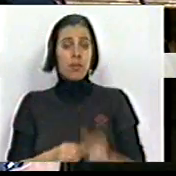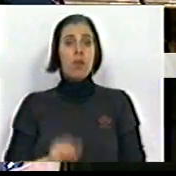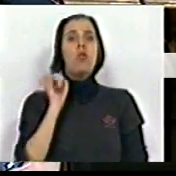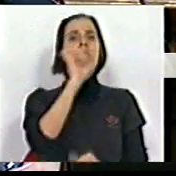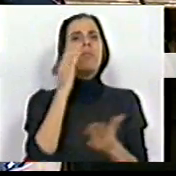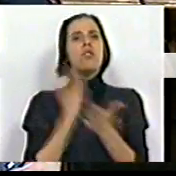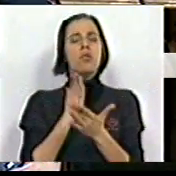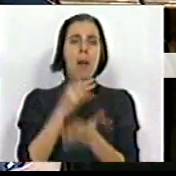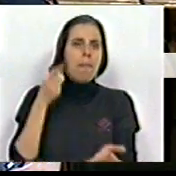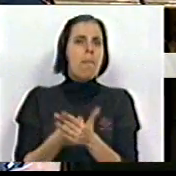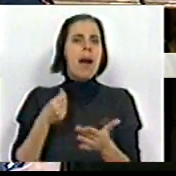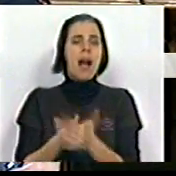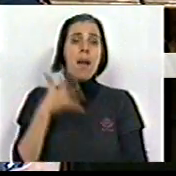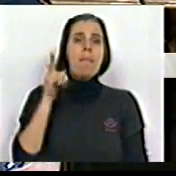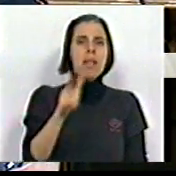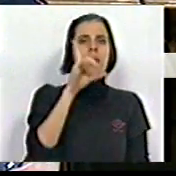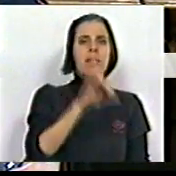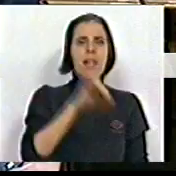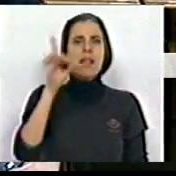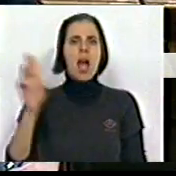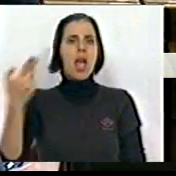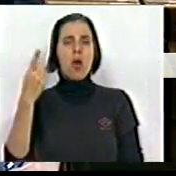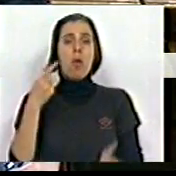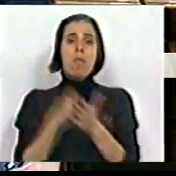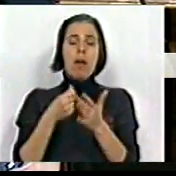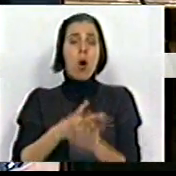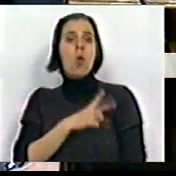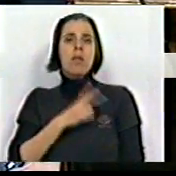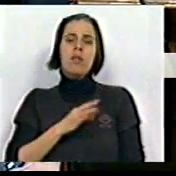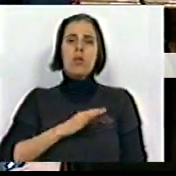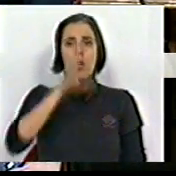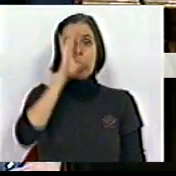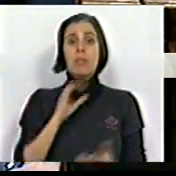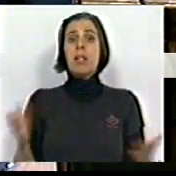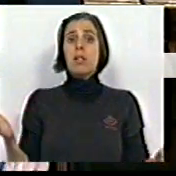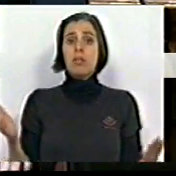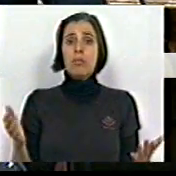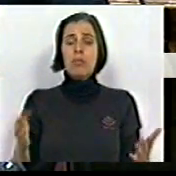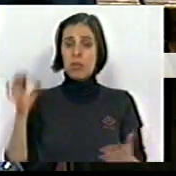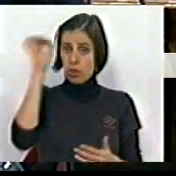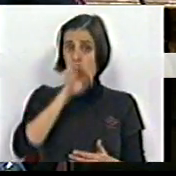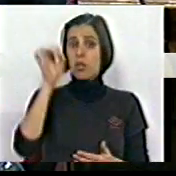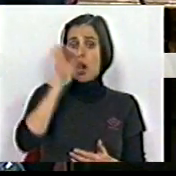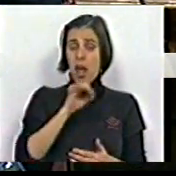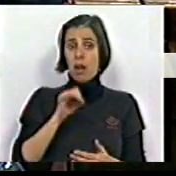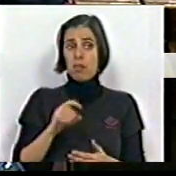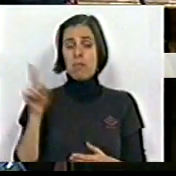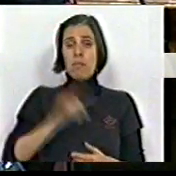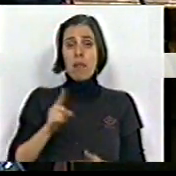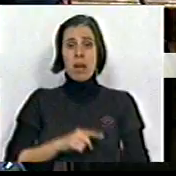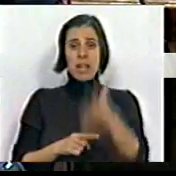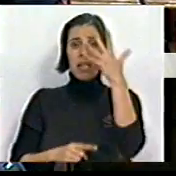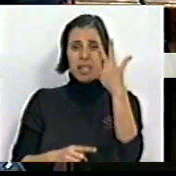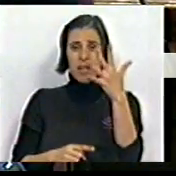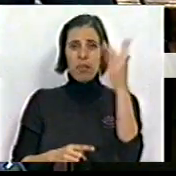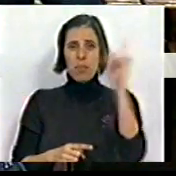os seus estudantes pagavam 1.066 euros de propina, Senhor Ministro. Em janeiro, pela quinta vez